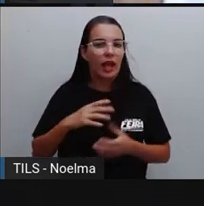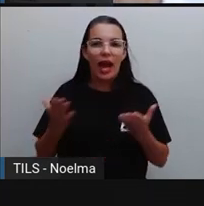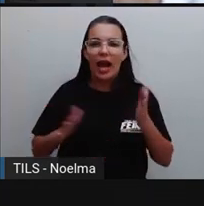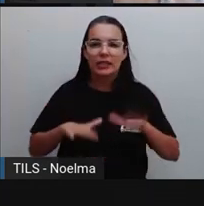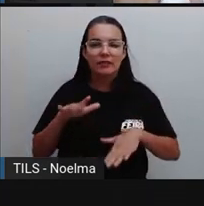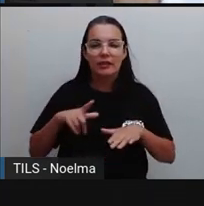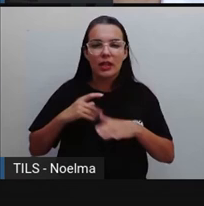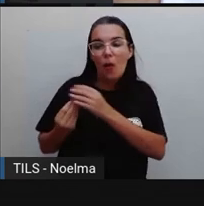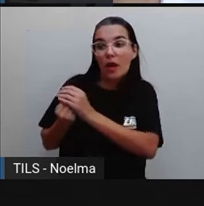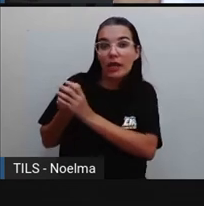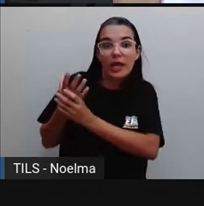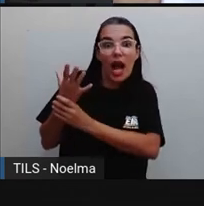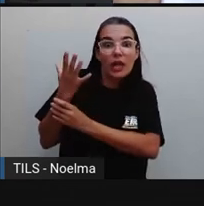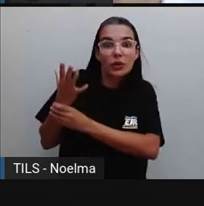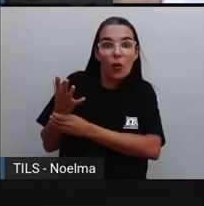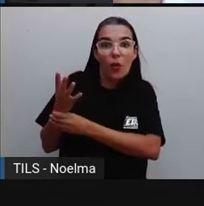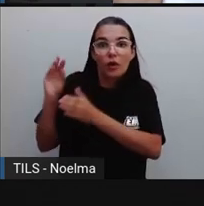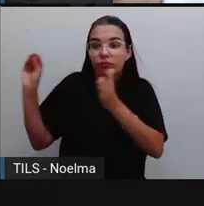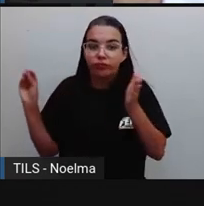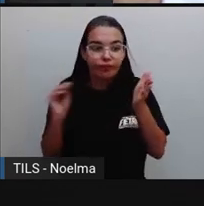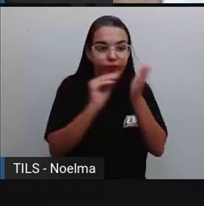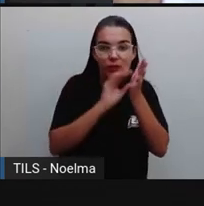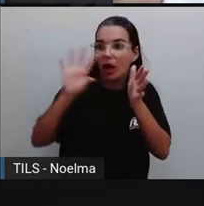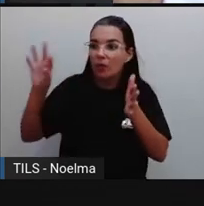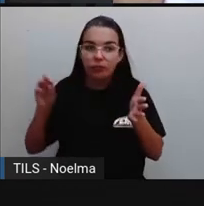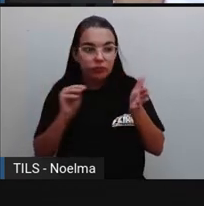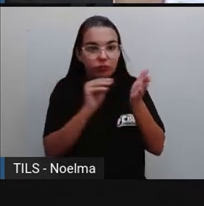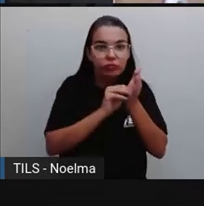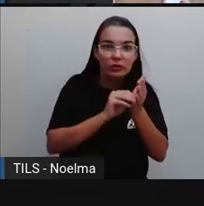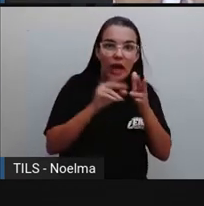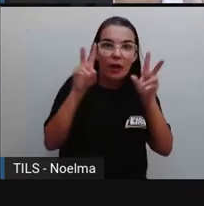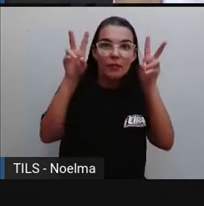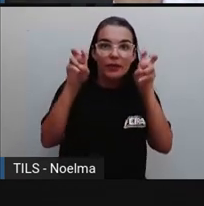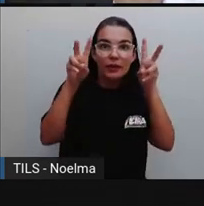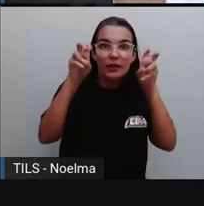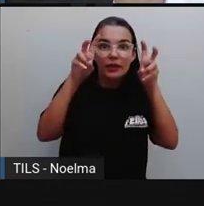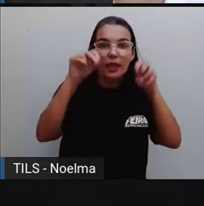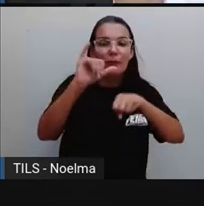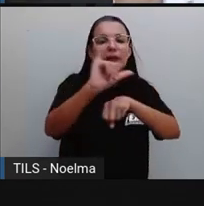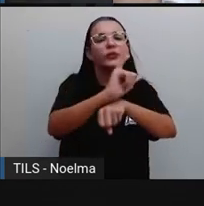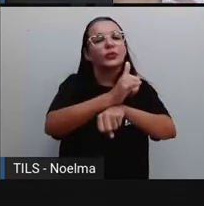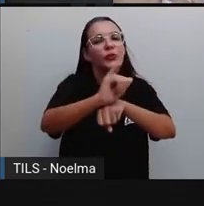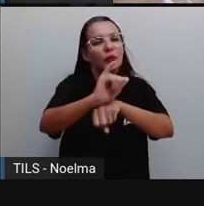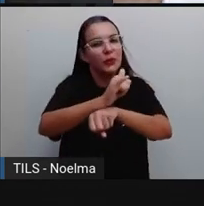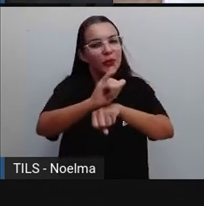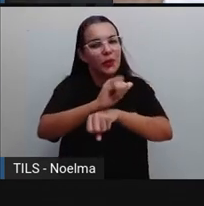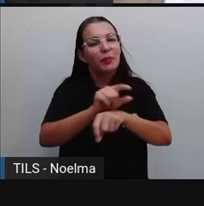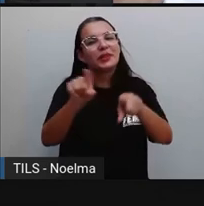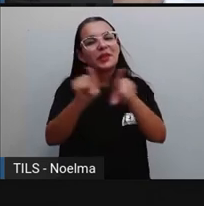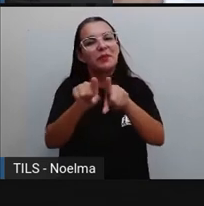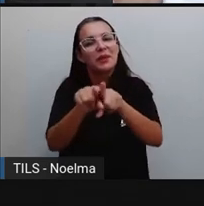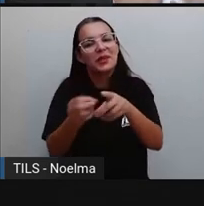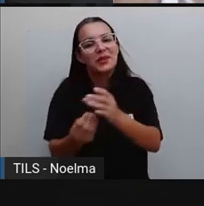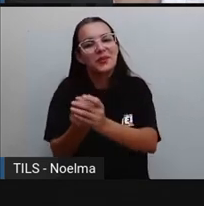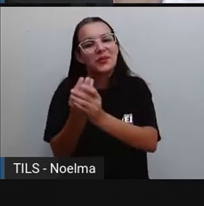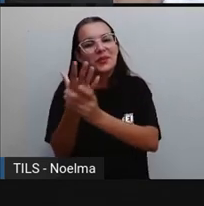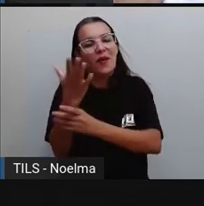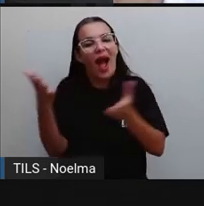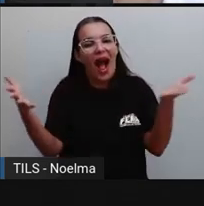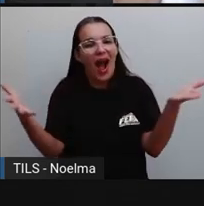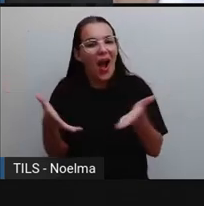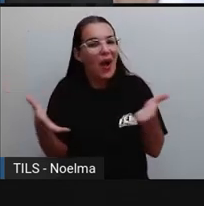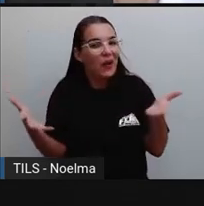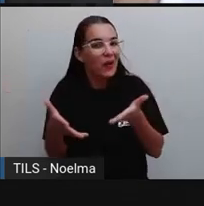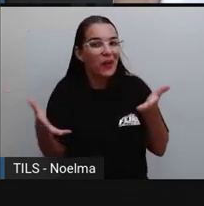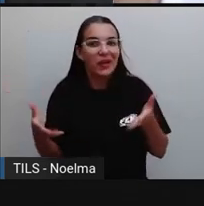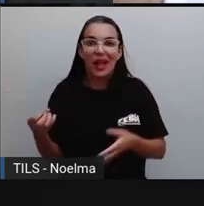YouTube, e aí a pessoa, esse criador ajuda, né? O que é que você vai postar lá? Como é que você vai gravar o vídeo? Você vai falar sobre